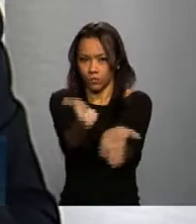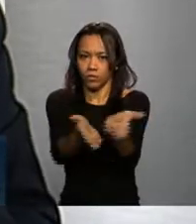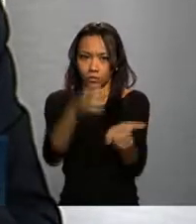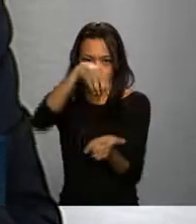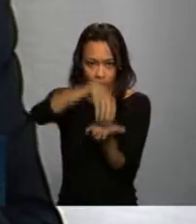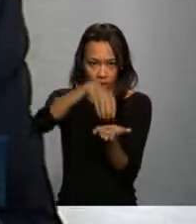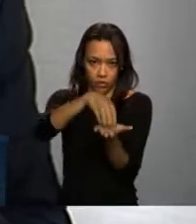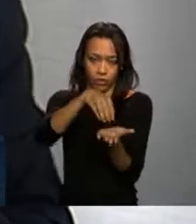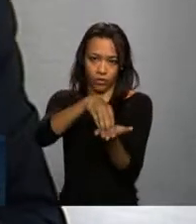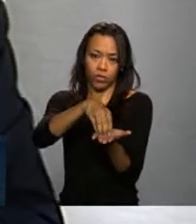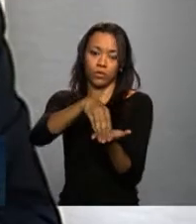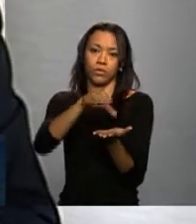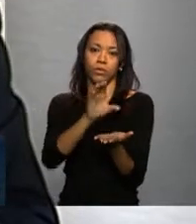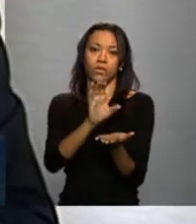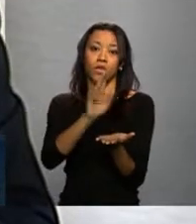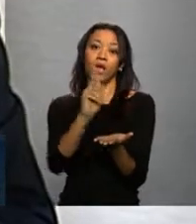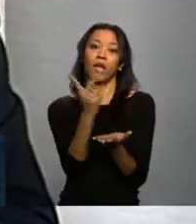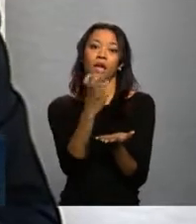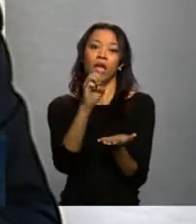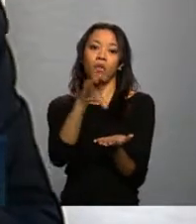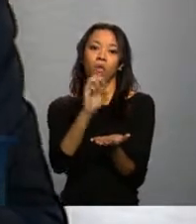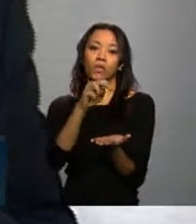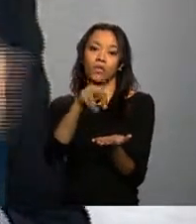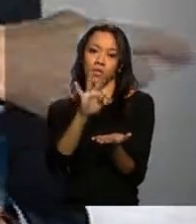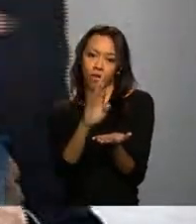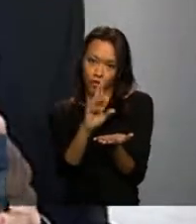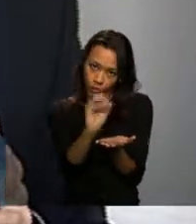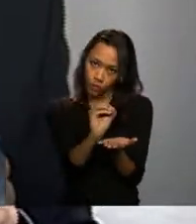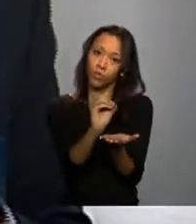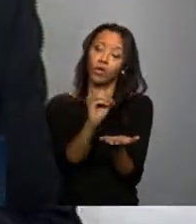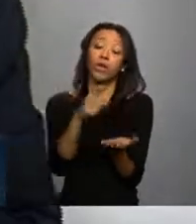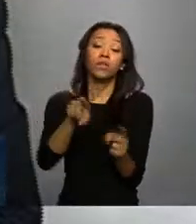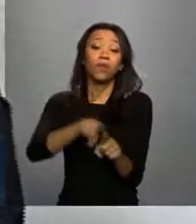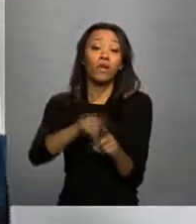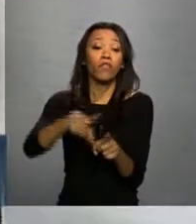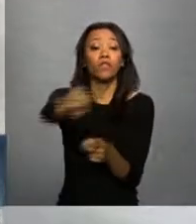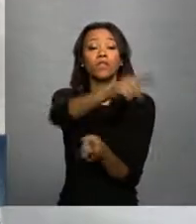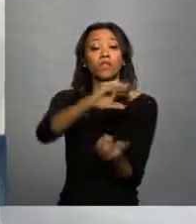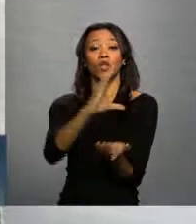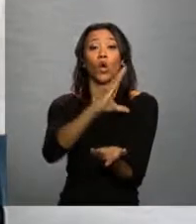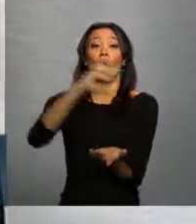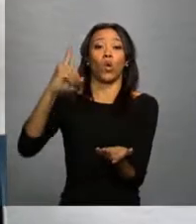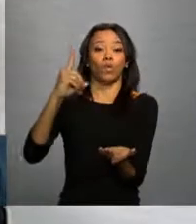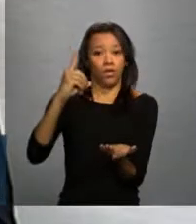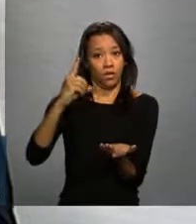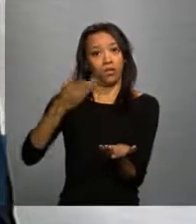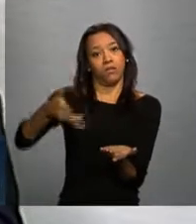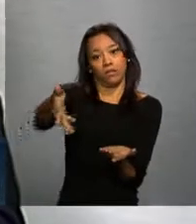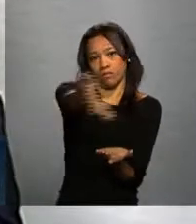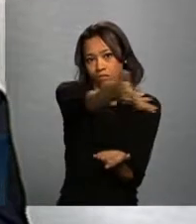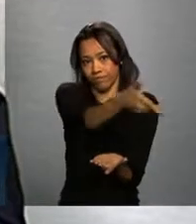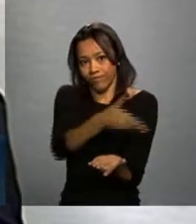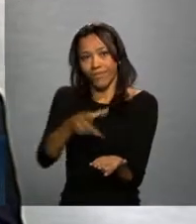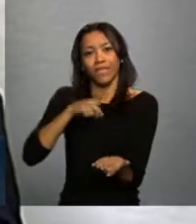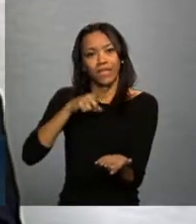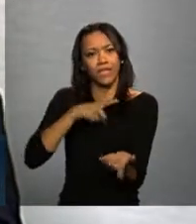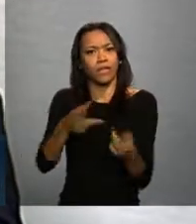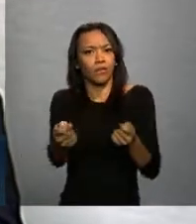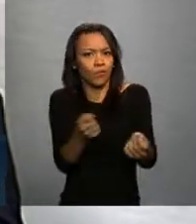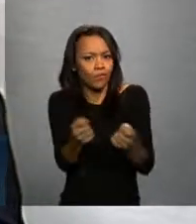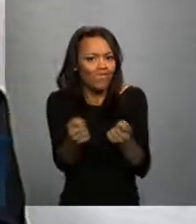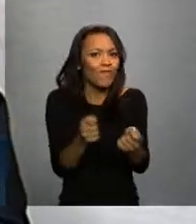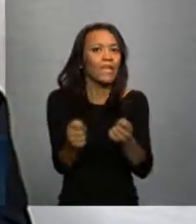vocês ao mesmo tempo que tocam os serviços, vocês coordenam rede e vocês têm o equilíbrio nessas duas tarefas,